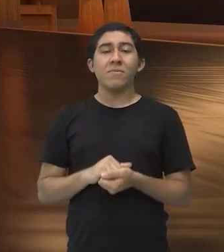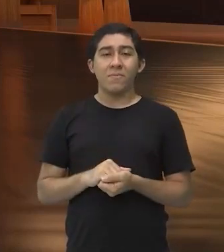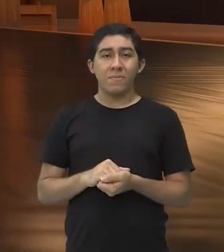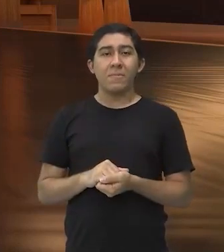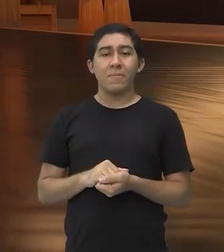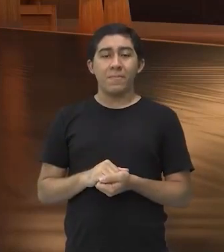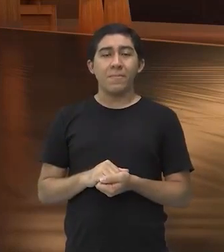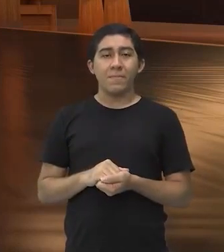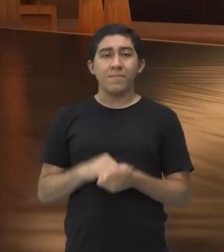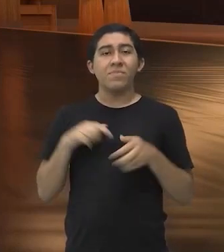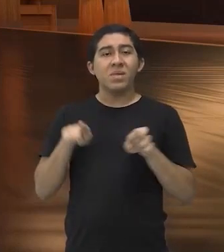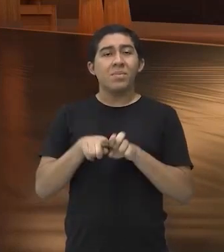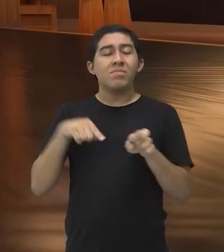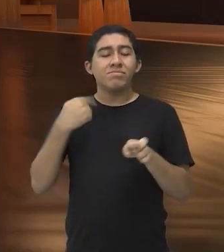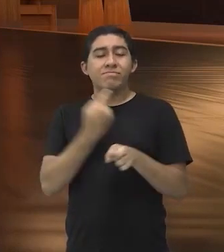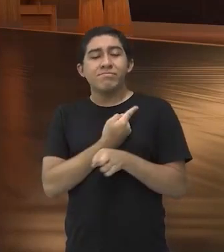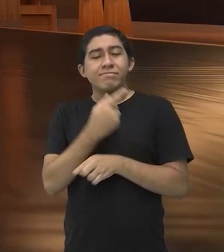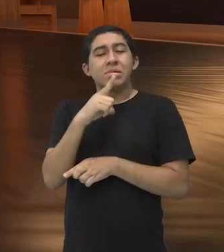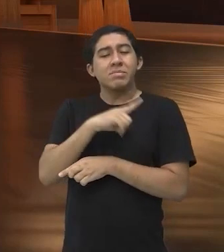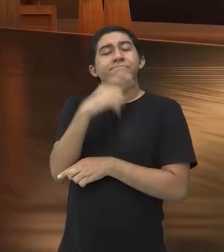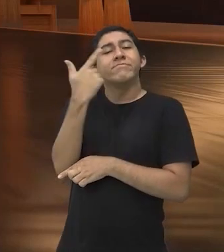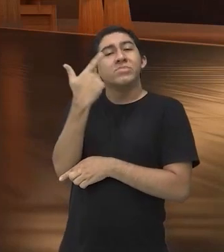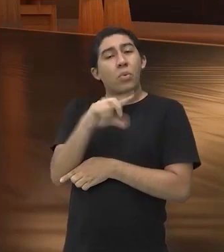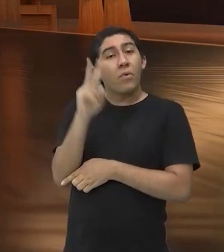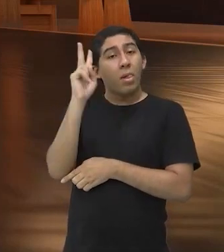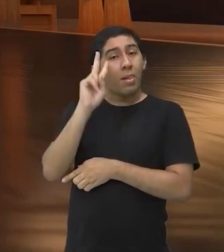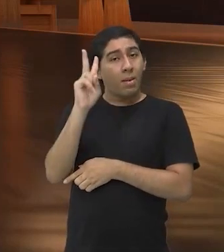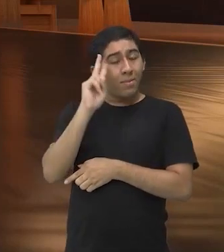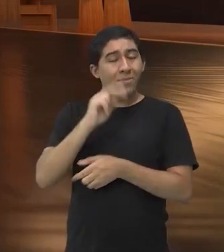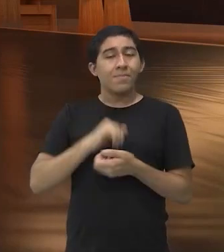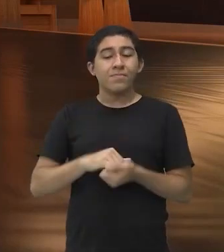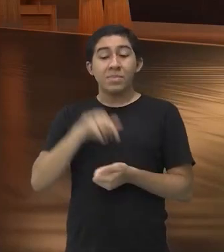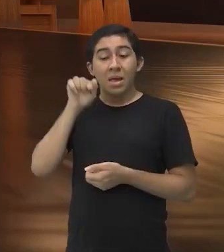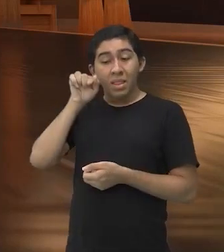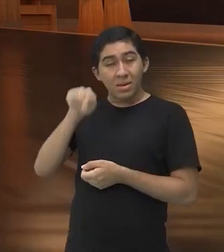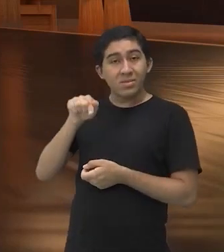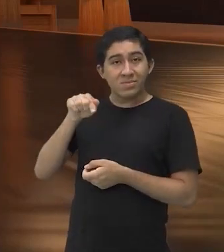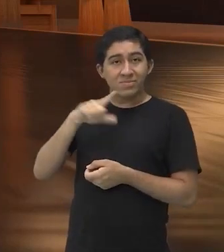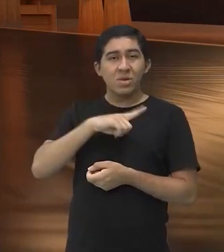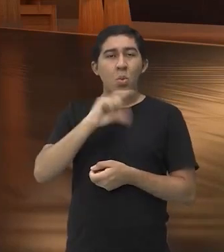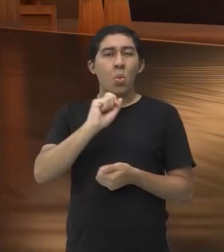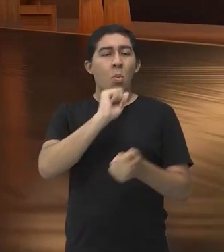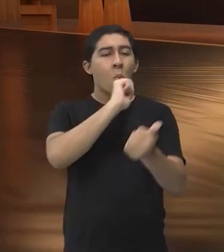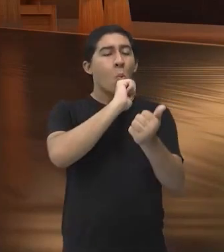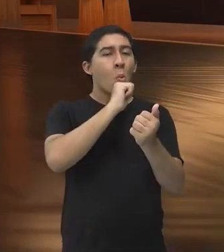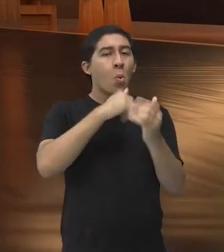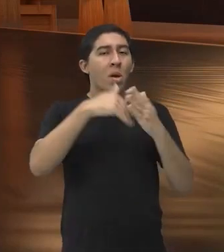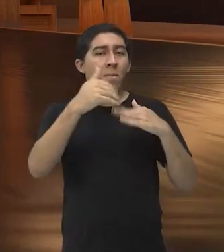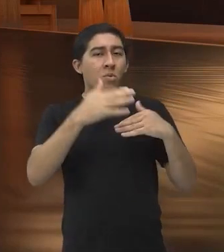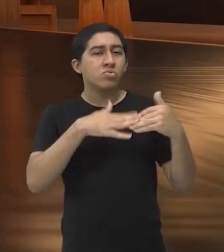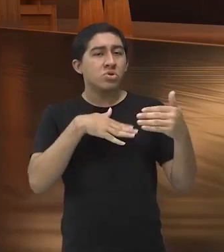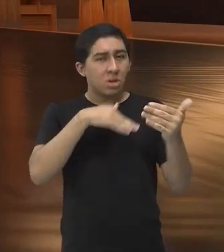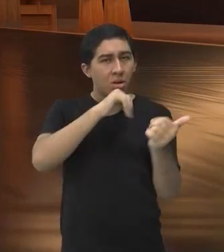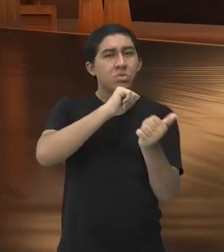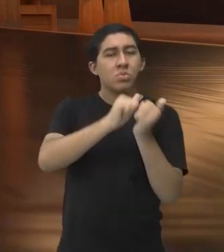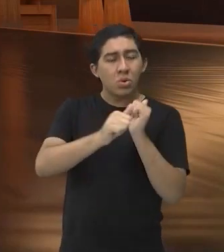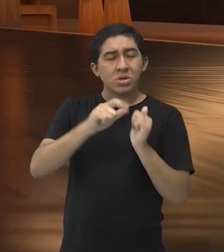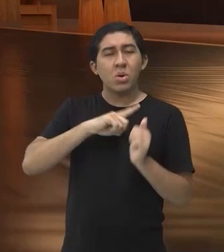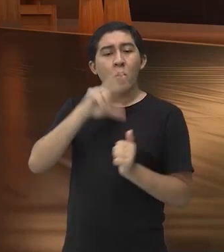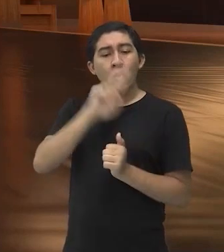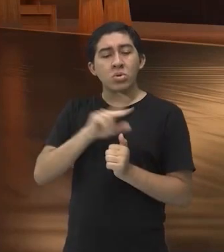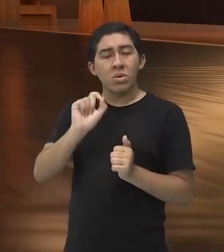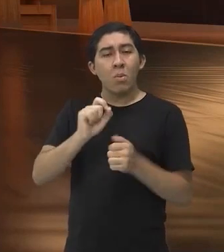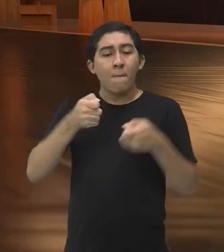para a gente reforçar um pouquinho essa lembrança, no jiu-jitsu o atleta ele usa ali a força e o peso do